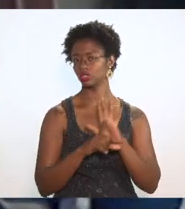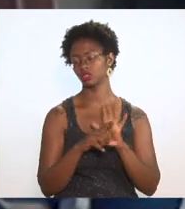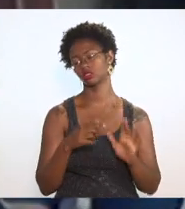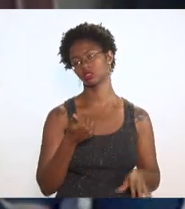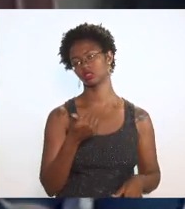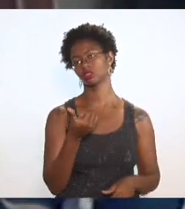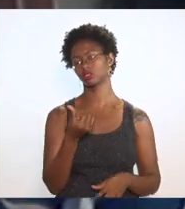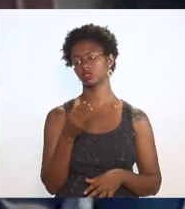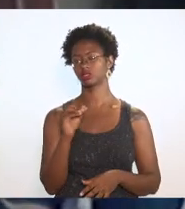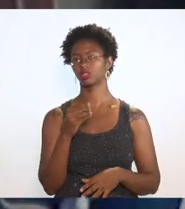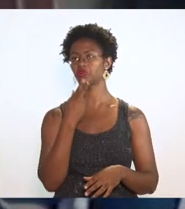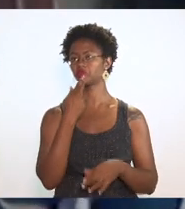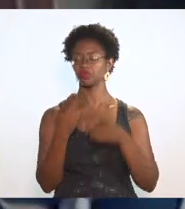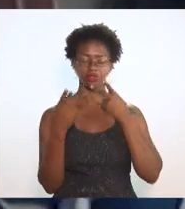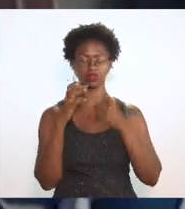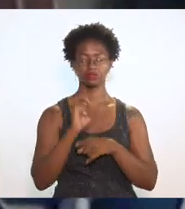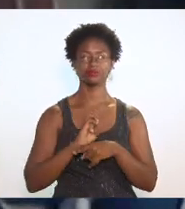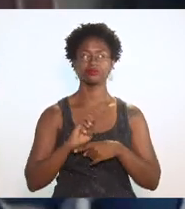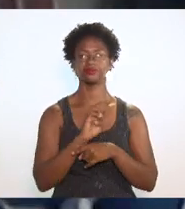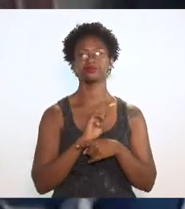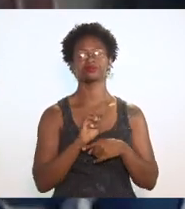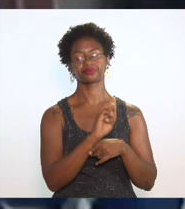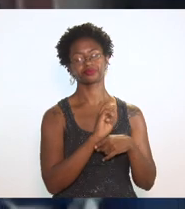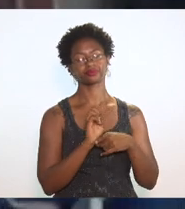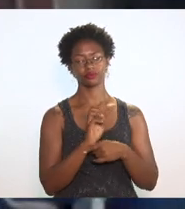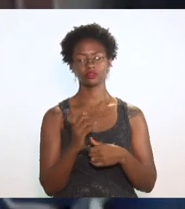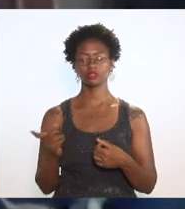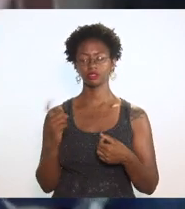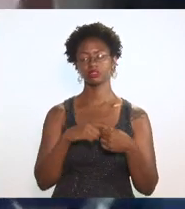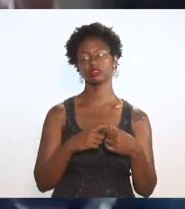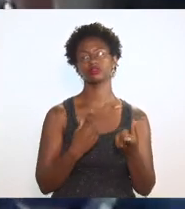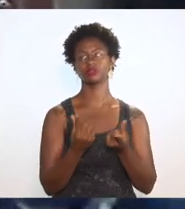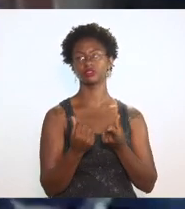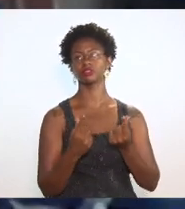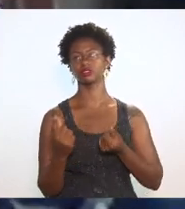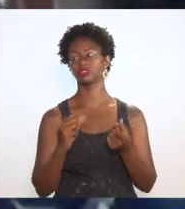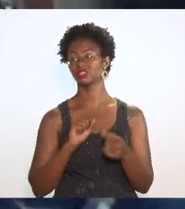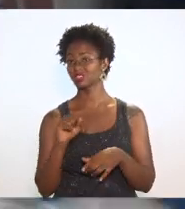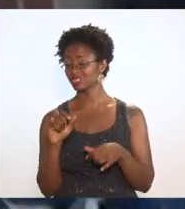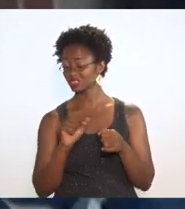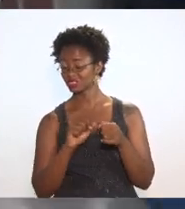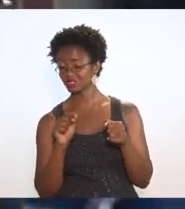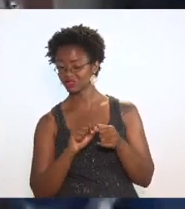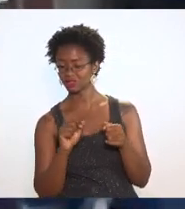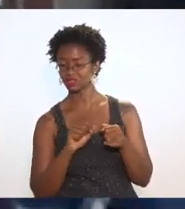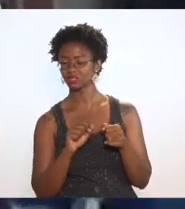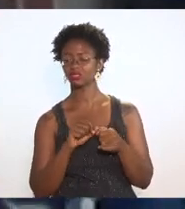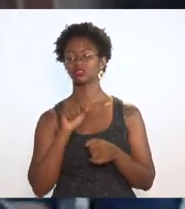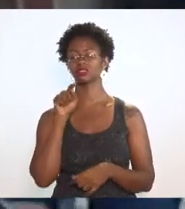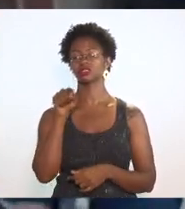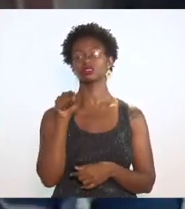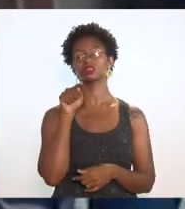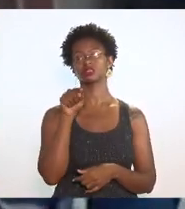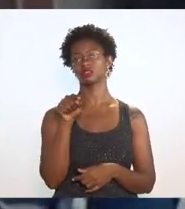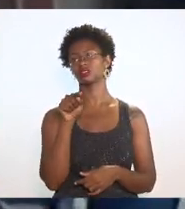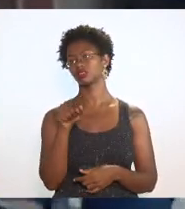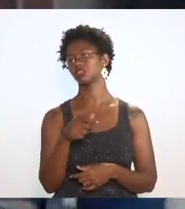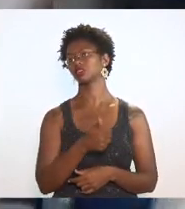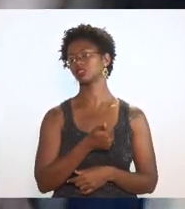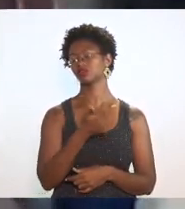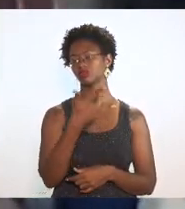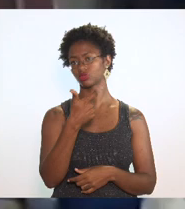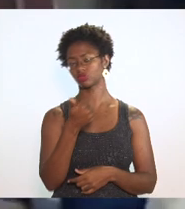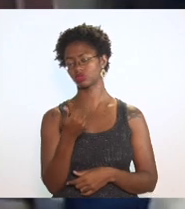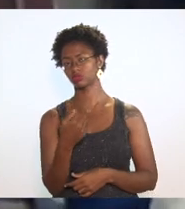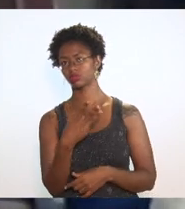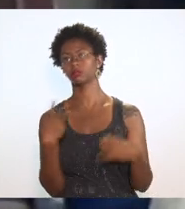o estado que tiver o índice que tiver em regime de recuperação fiscal se ele fizer se valer dessas cláusulas 12ª e 13ª